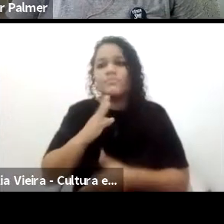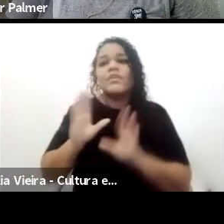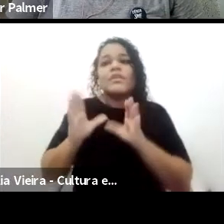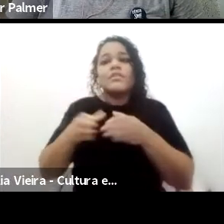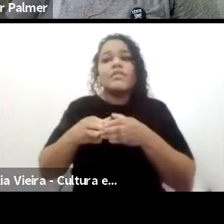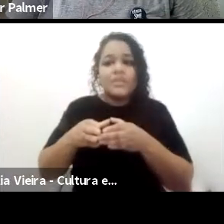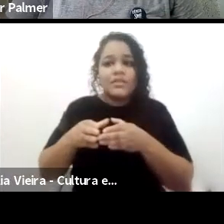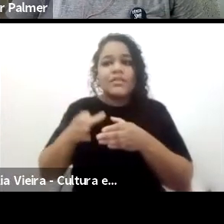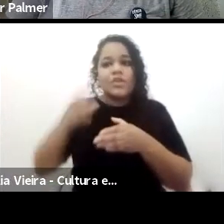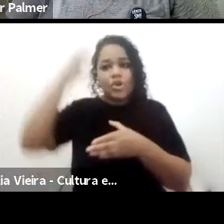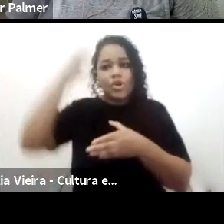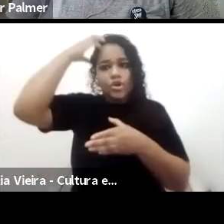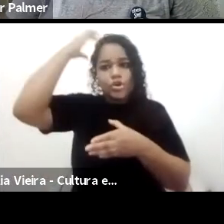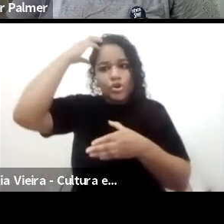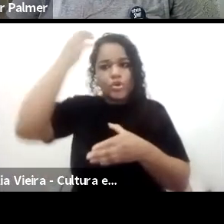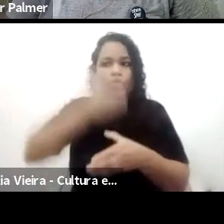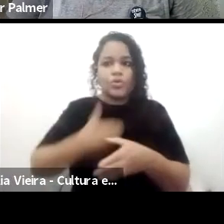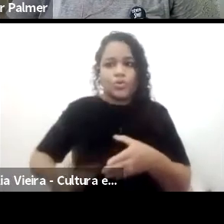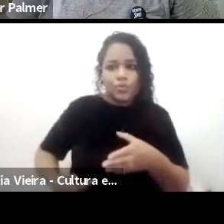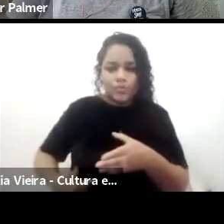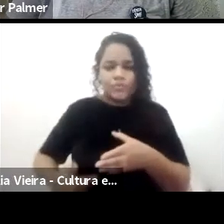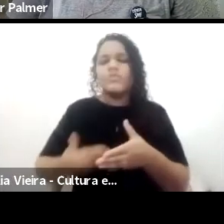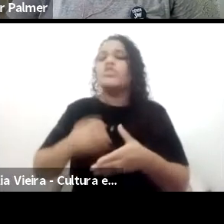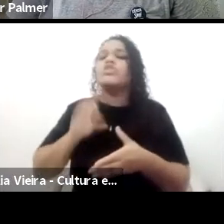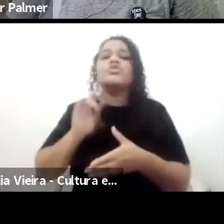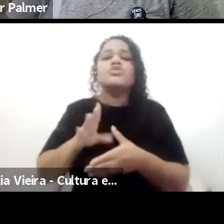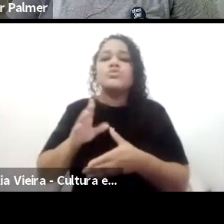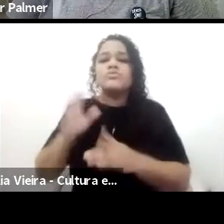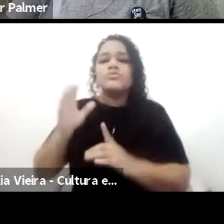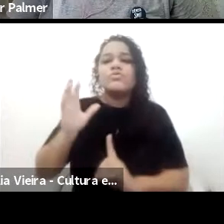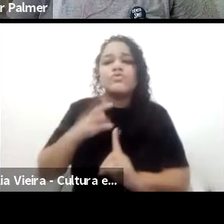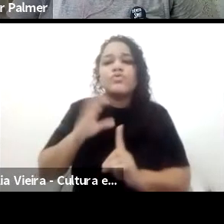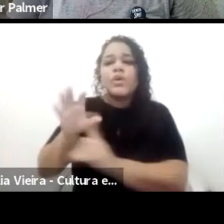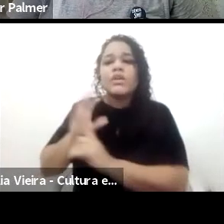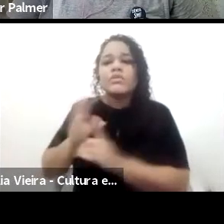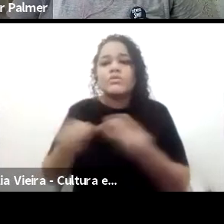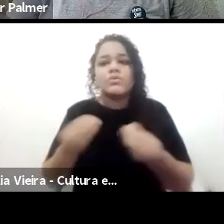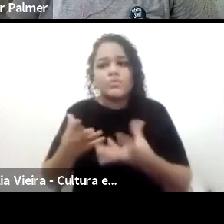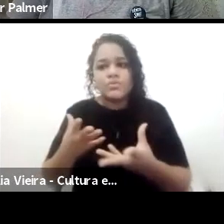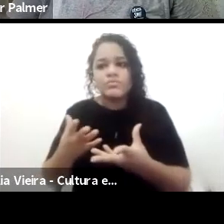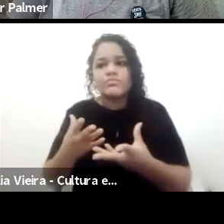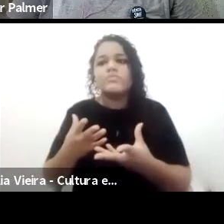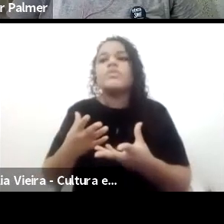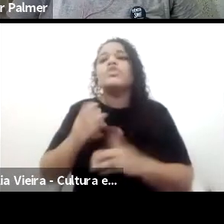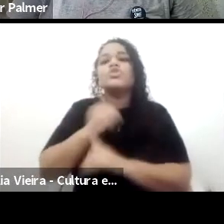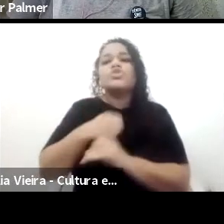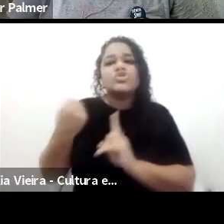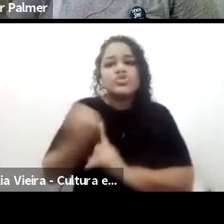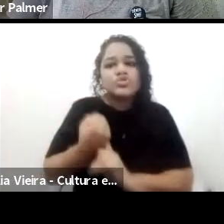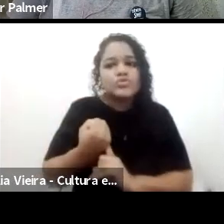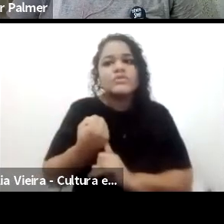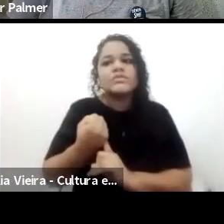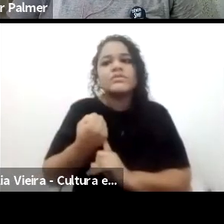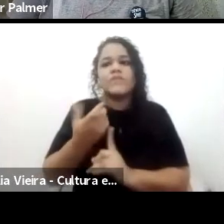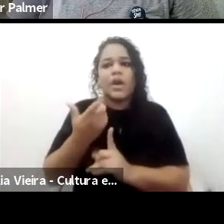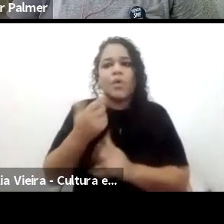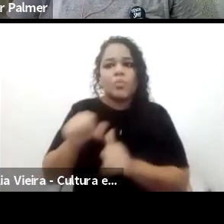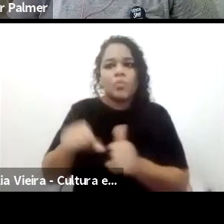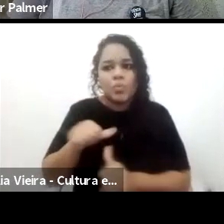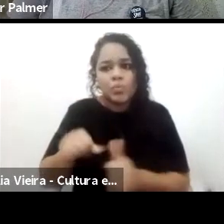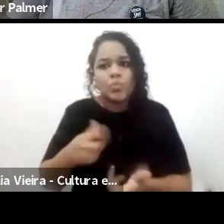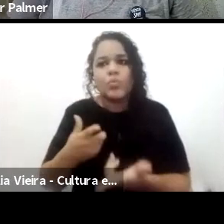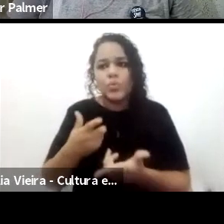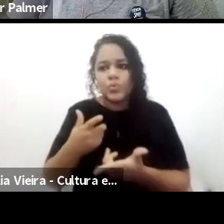social que gera, uma mudança de uma ideia de corte, uma mudança do status do